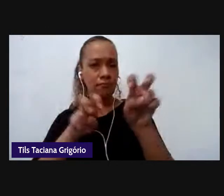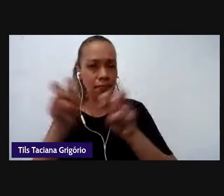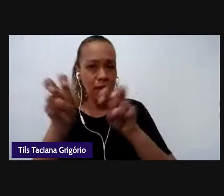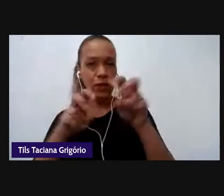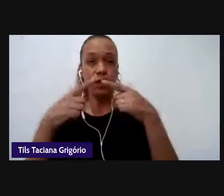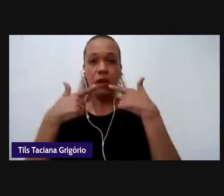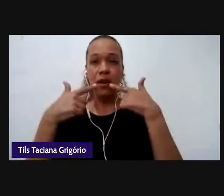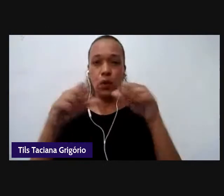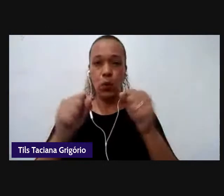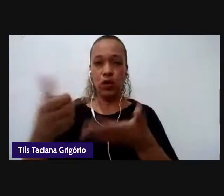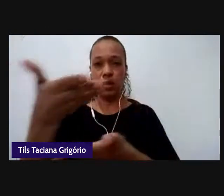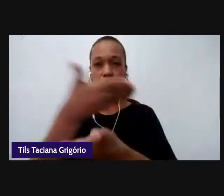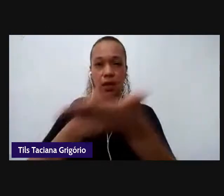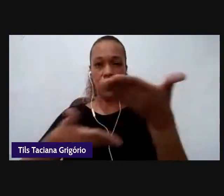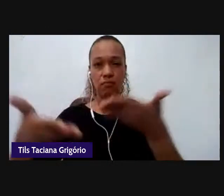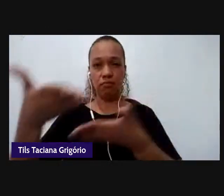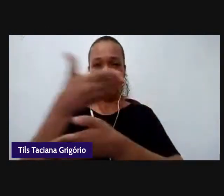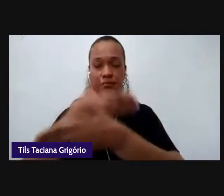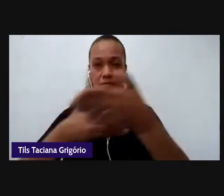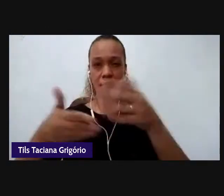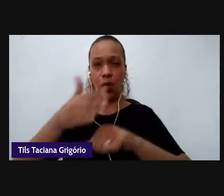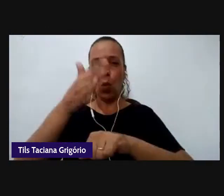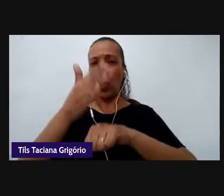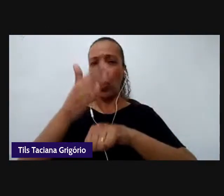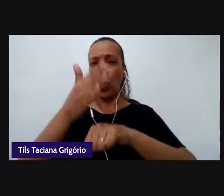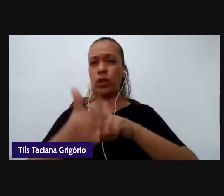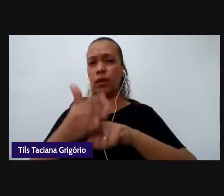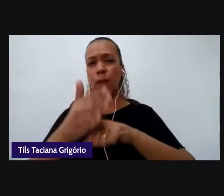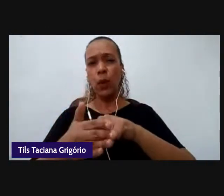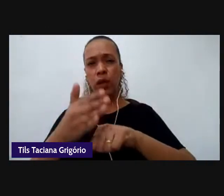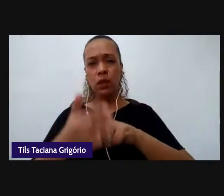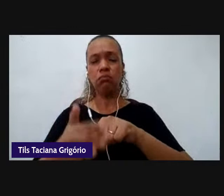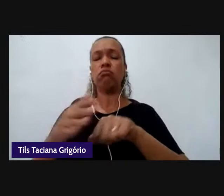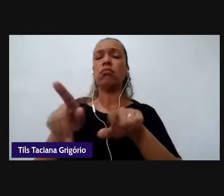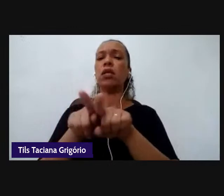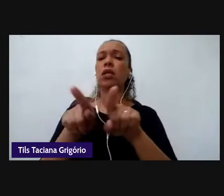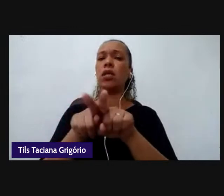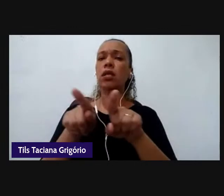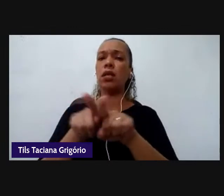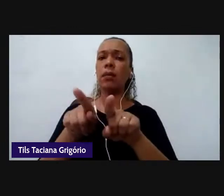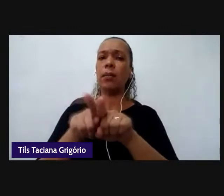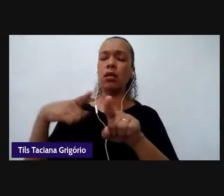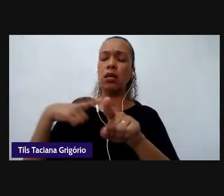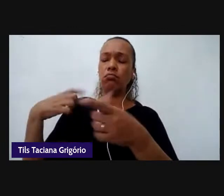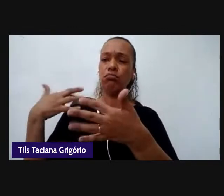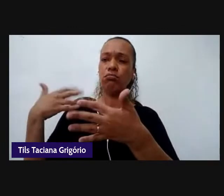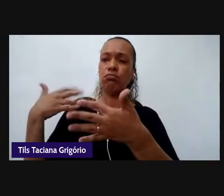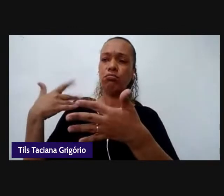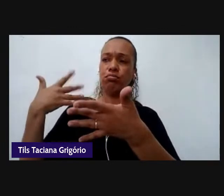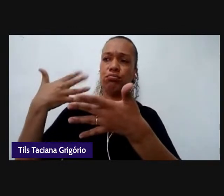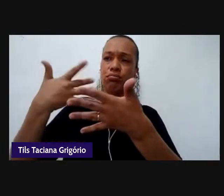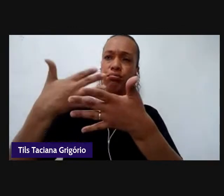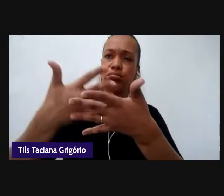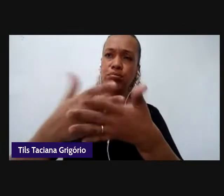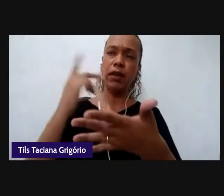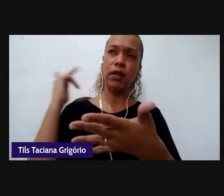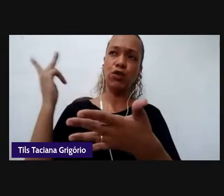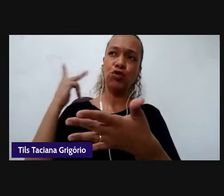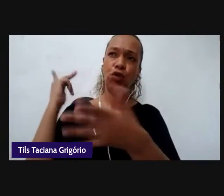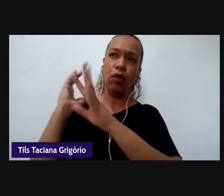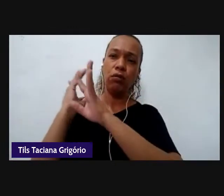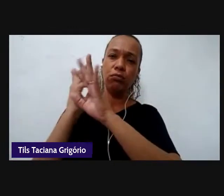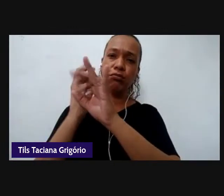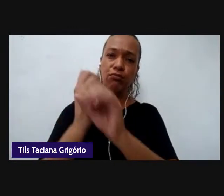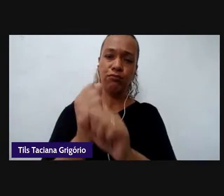contemporaneidade, e vem na esteira do desdobramento da história da linguística aplicada, sendo